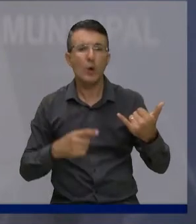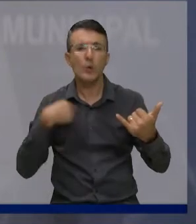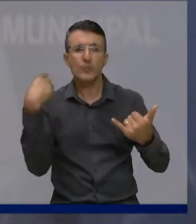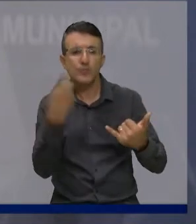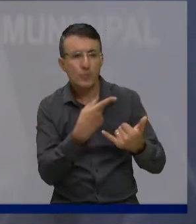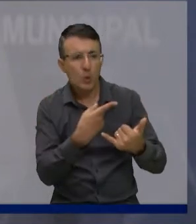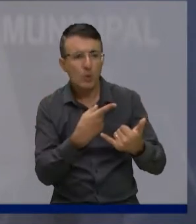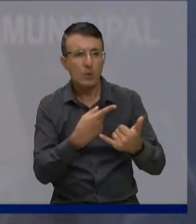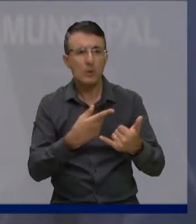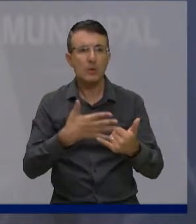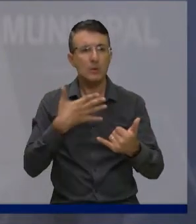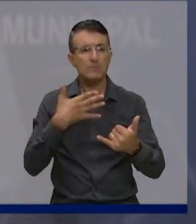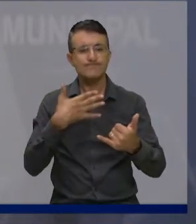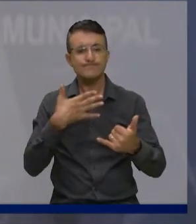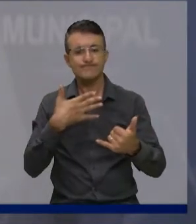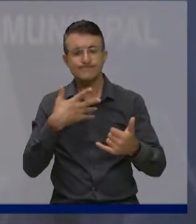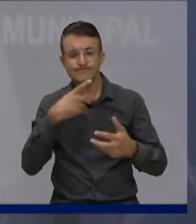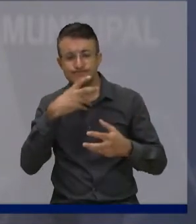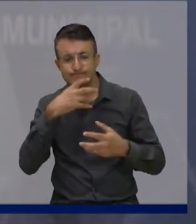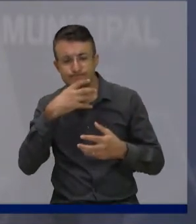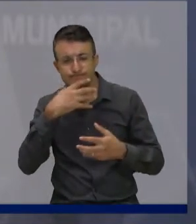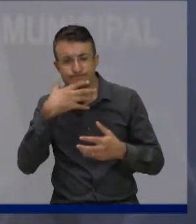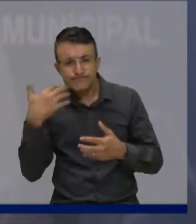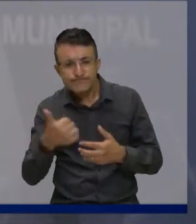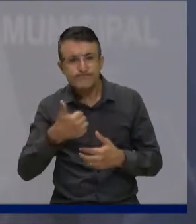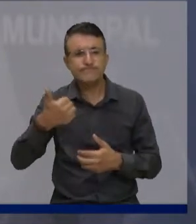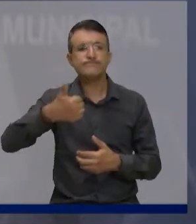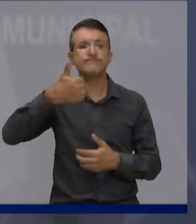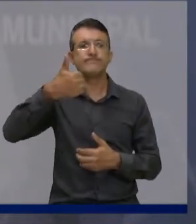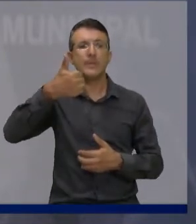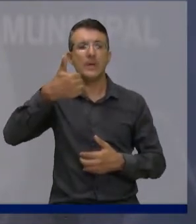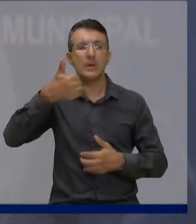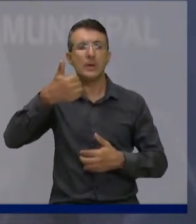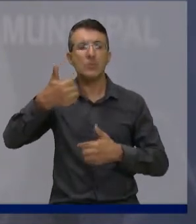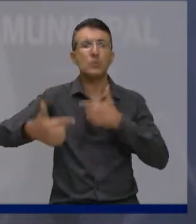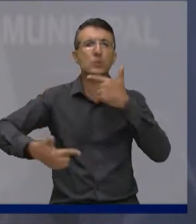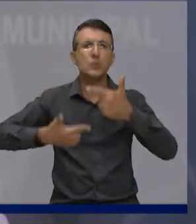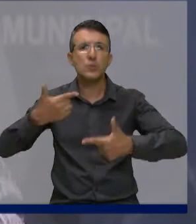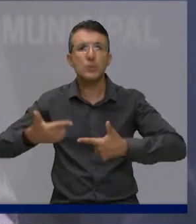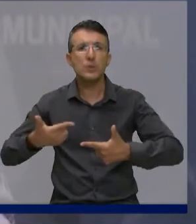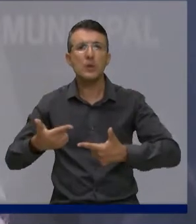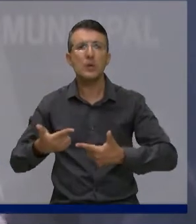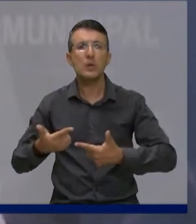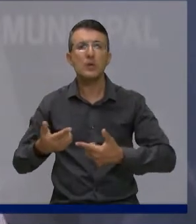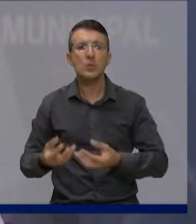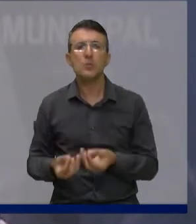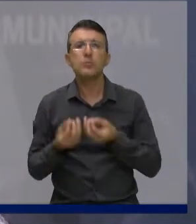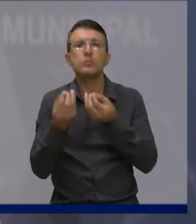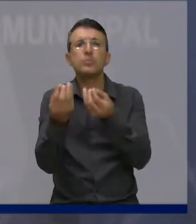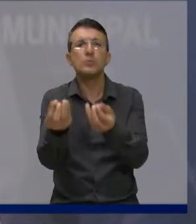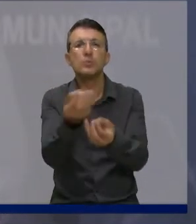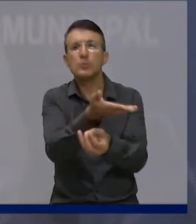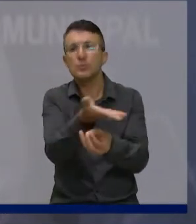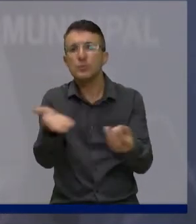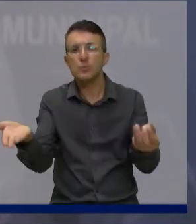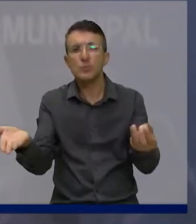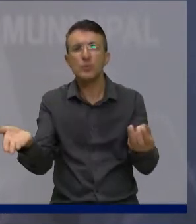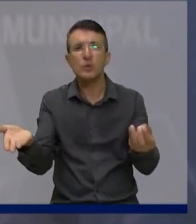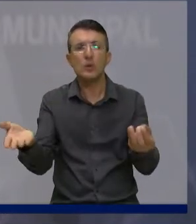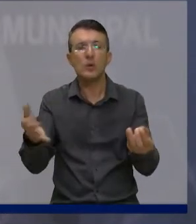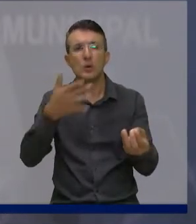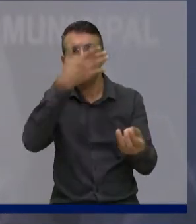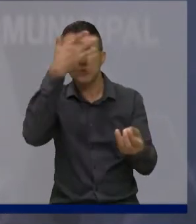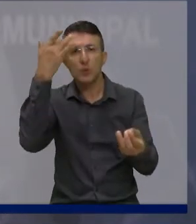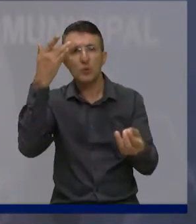nesta prestação de serviço. Bom, um outro assunto que me traz aqui, senhor presidente, que nós